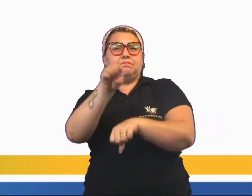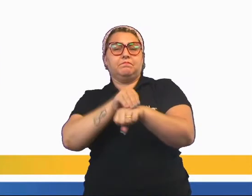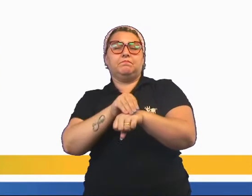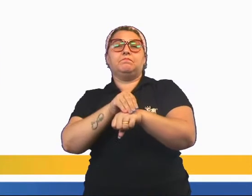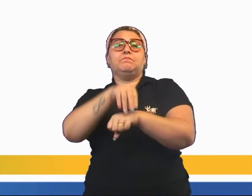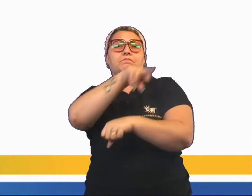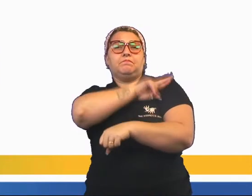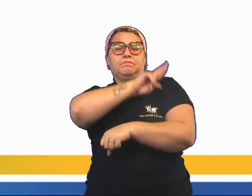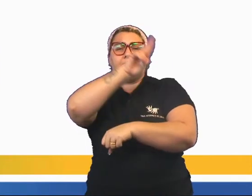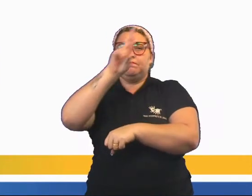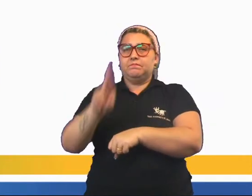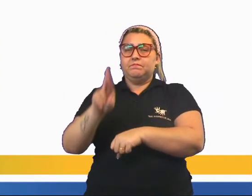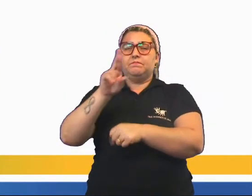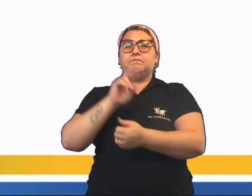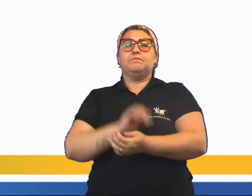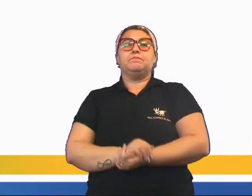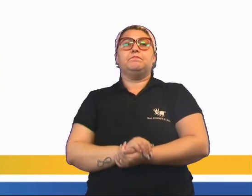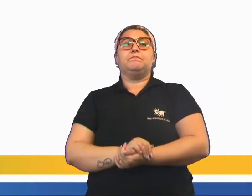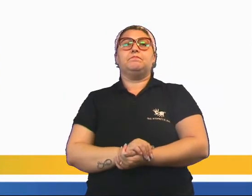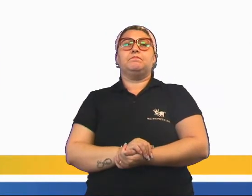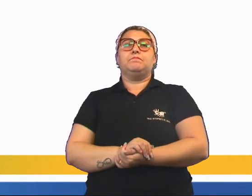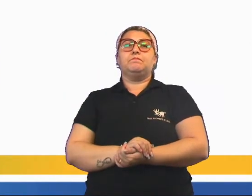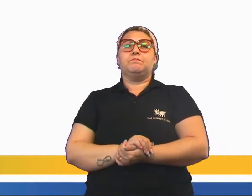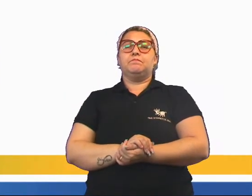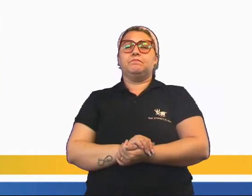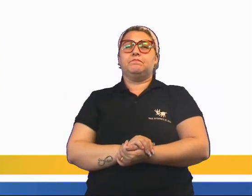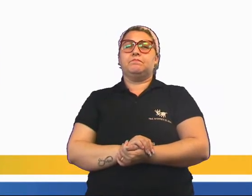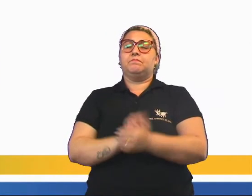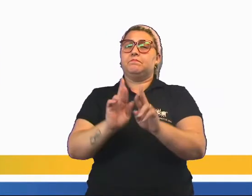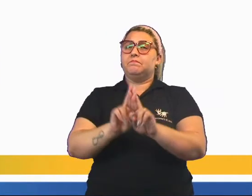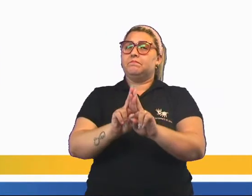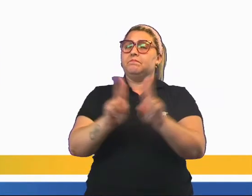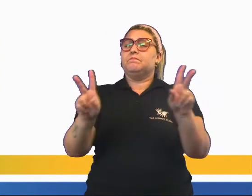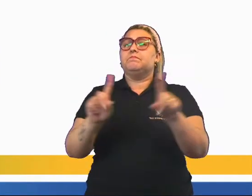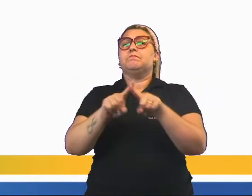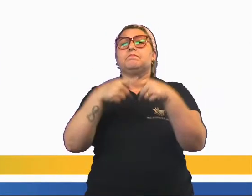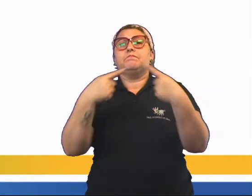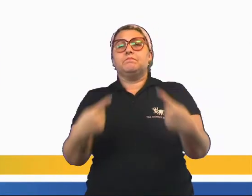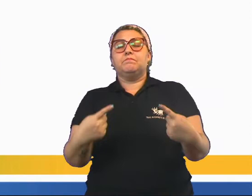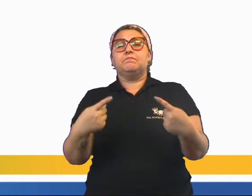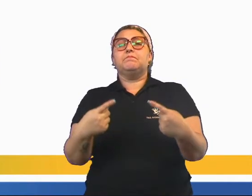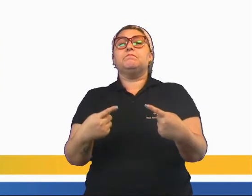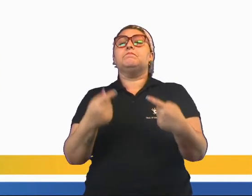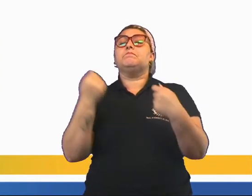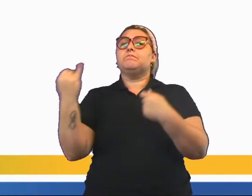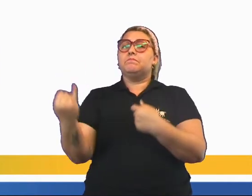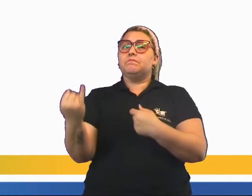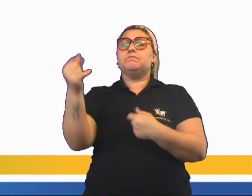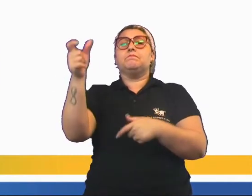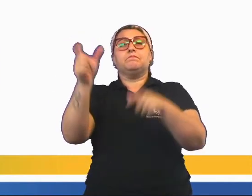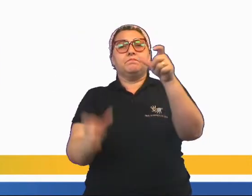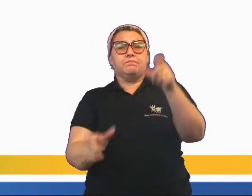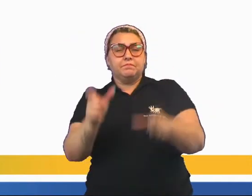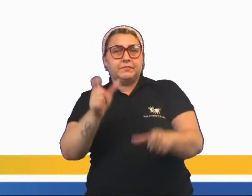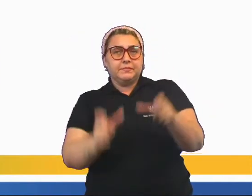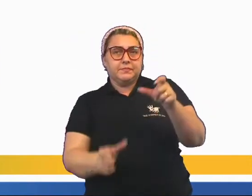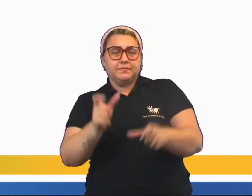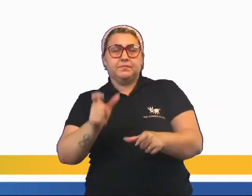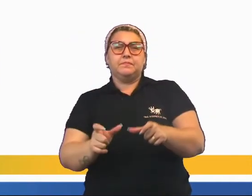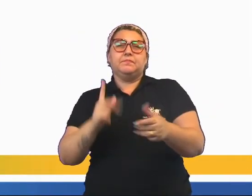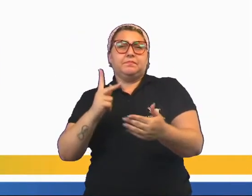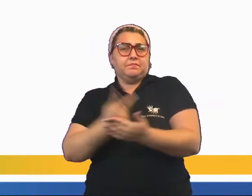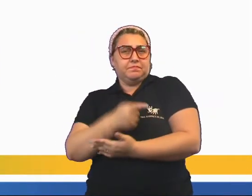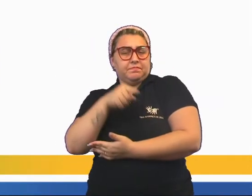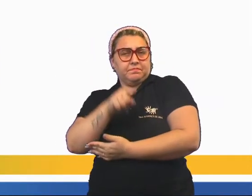religioso. Operam campos distintos, mas são vitais ao ser humano. É equivocado você